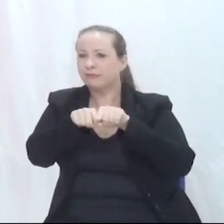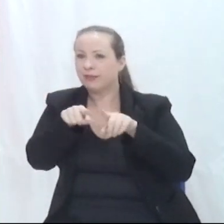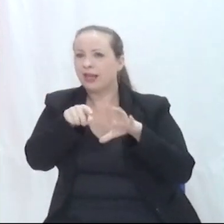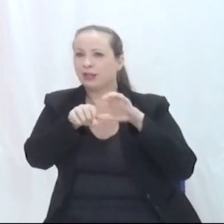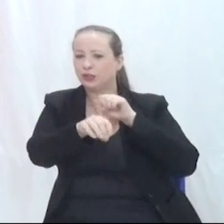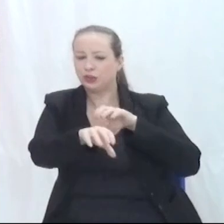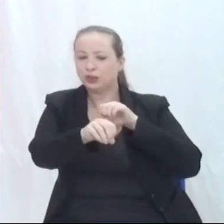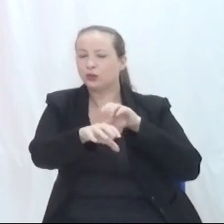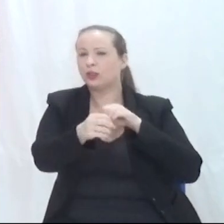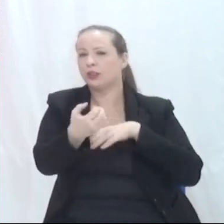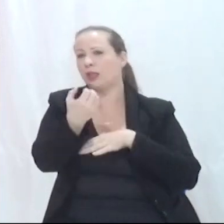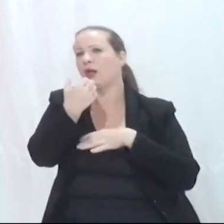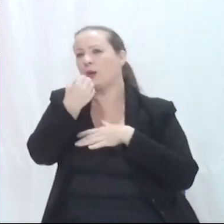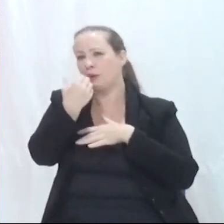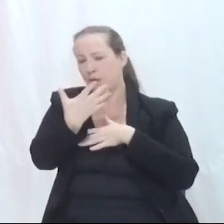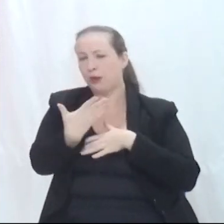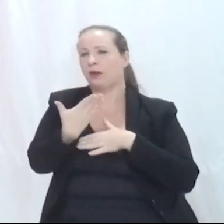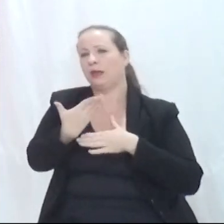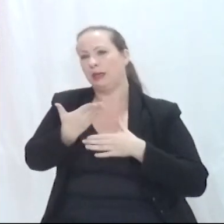que aqui já realizamos.